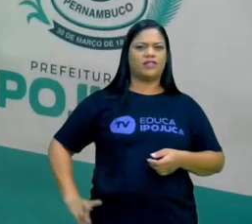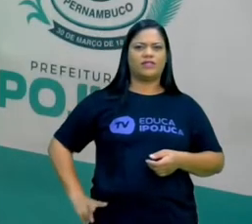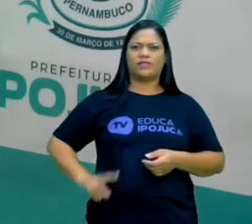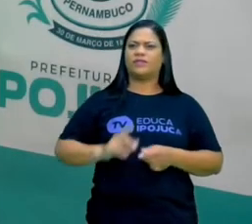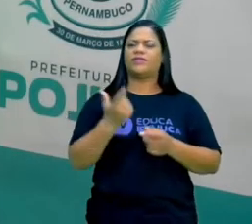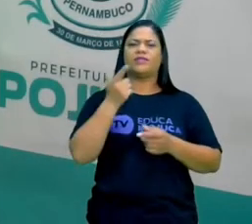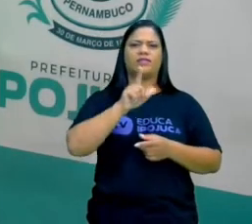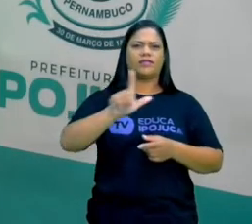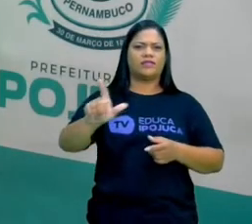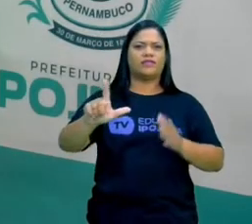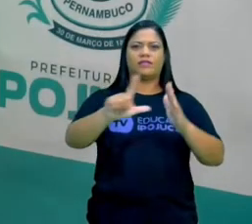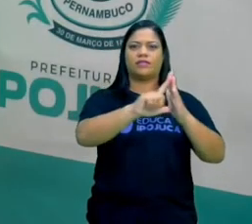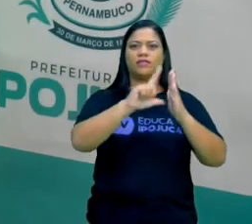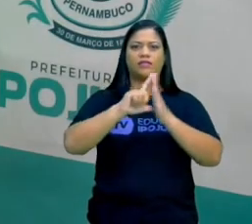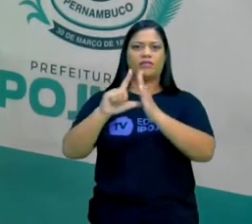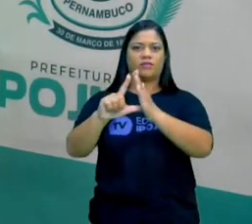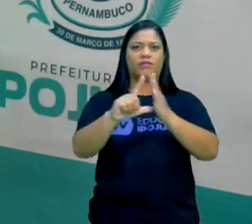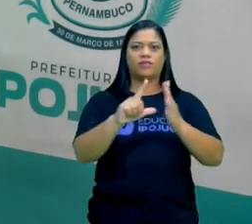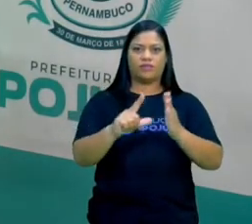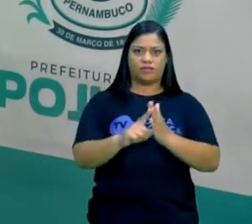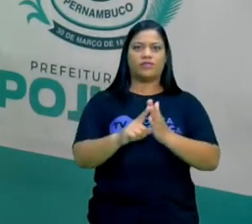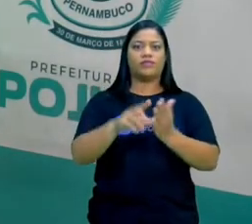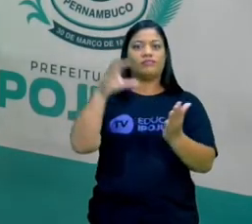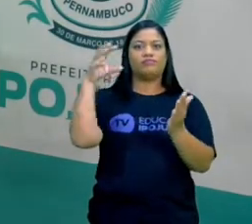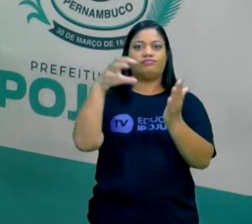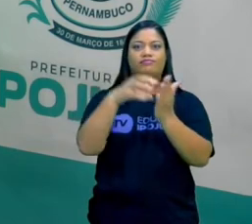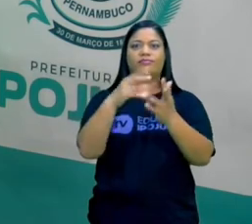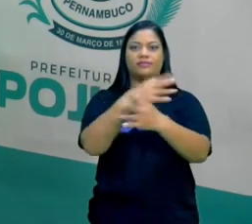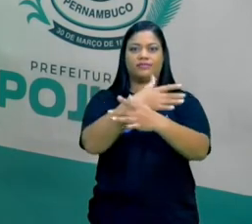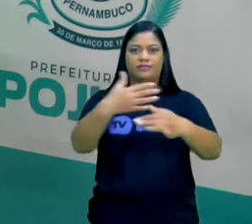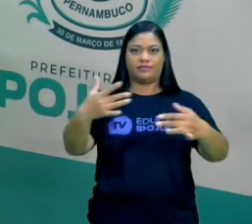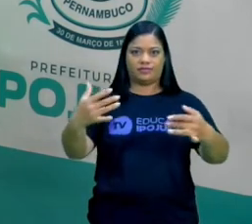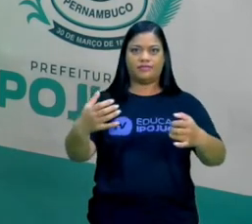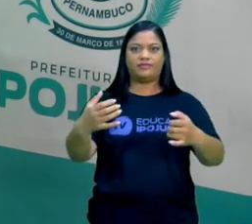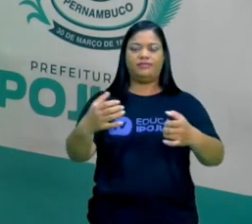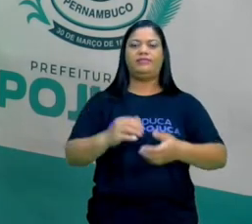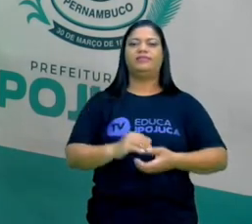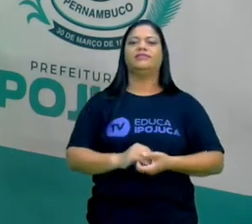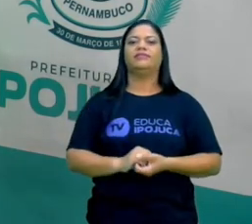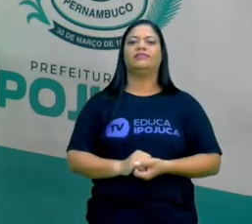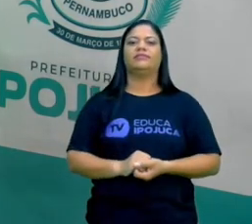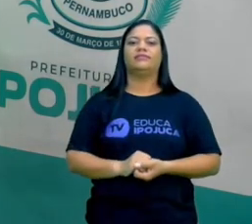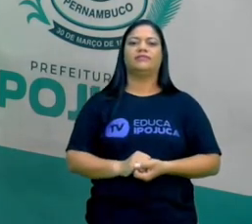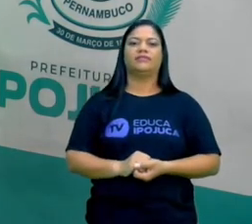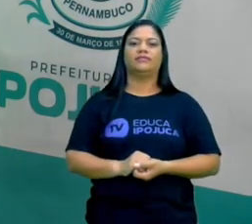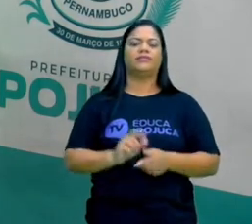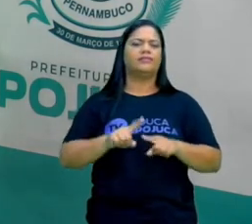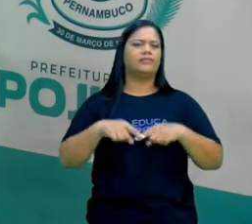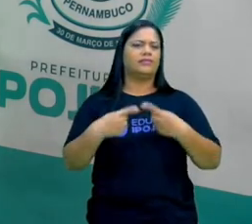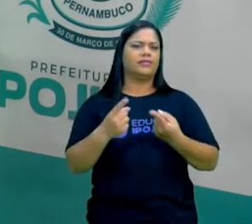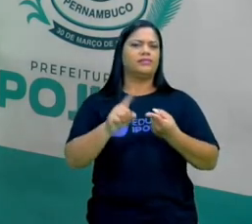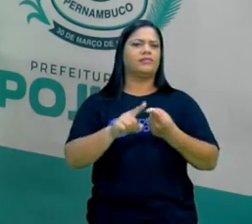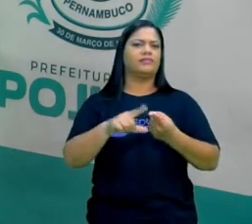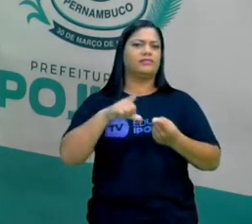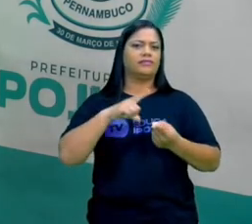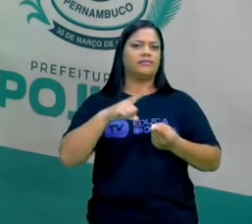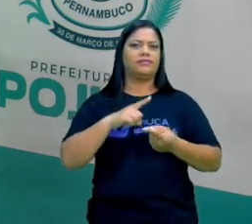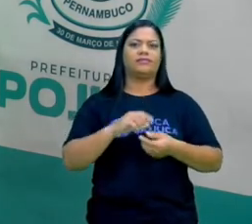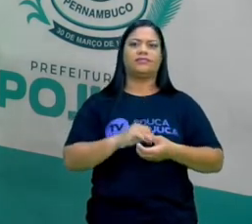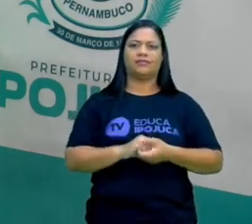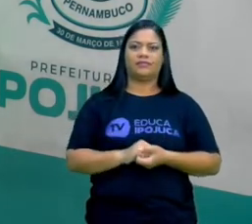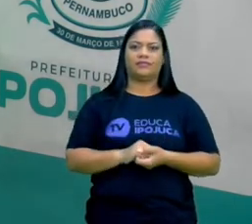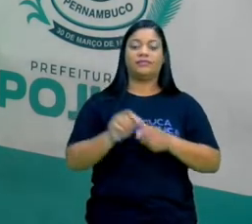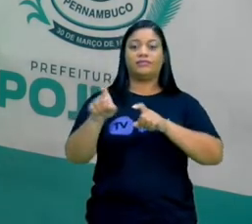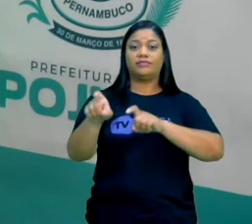entre outros comércios. É o que fica ali no centro da cidade. É o que a gente chama Ipojuca sede. Mas a gente também tem a